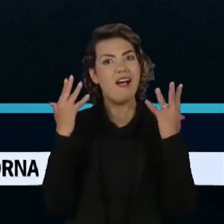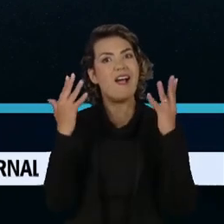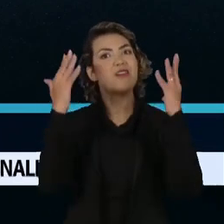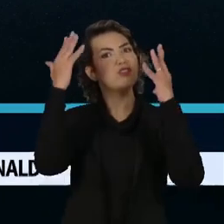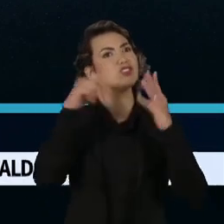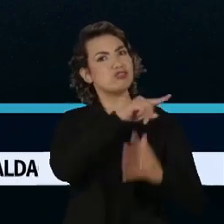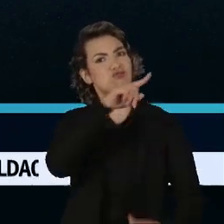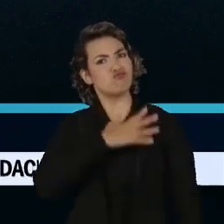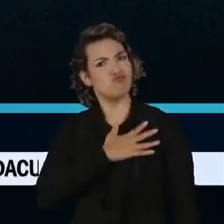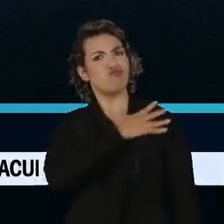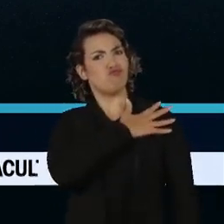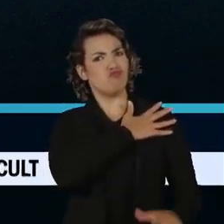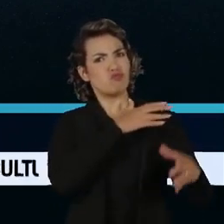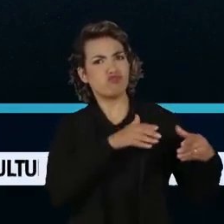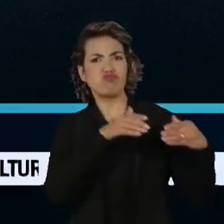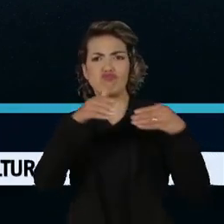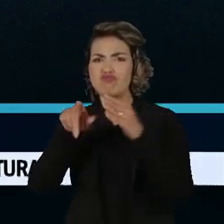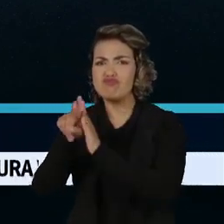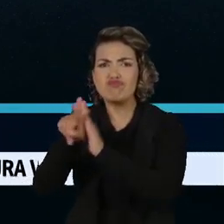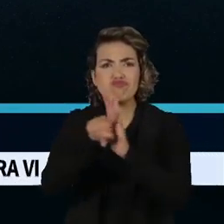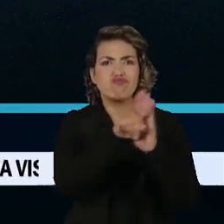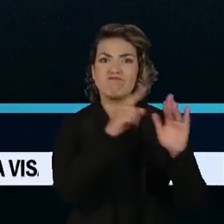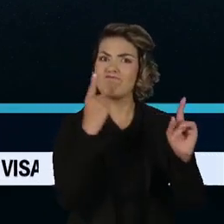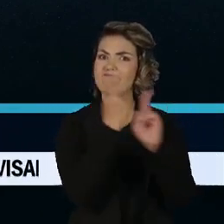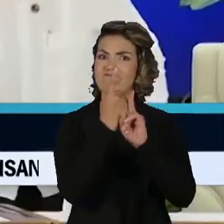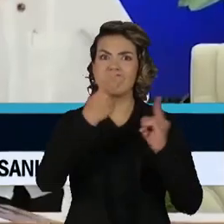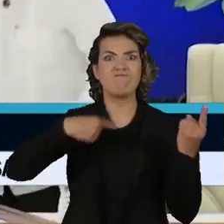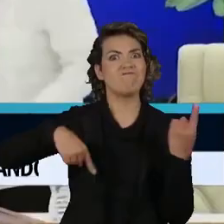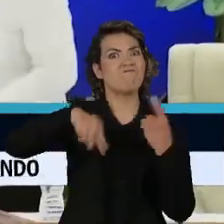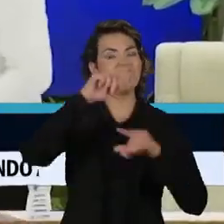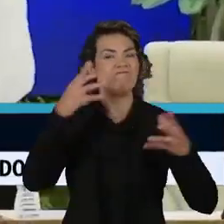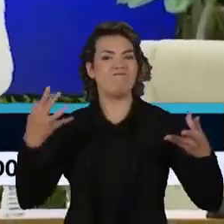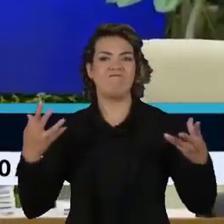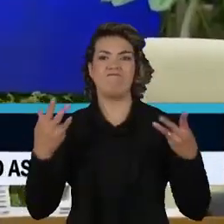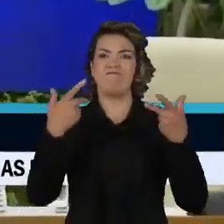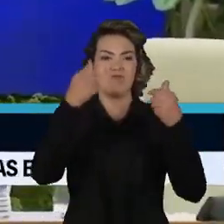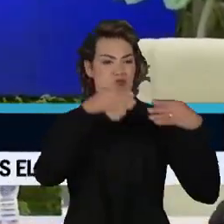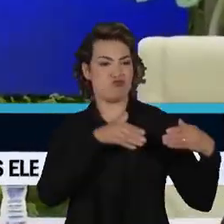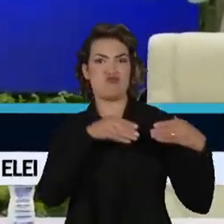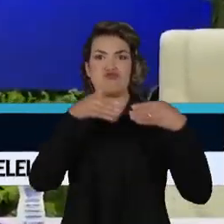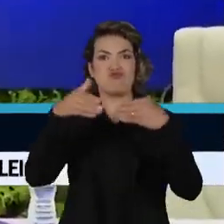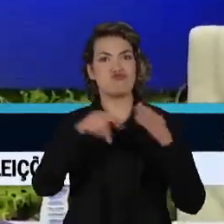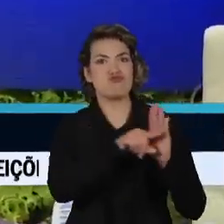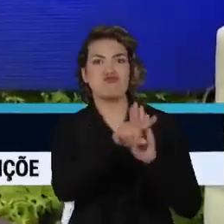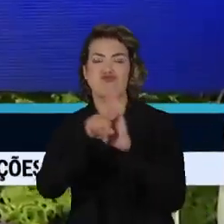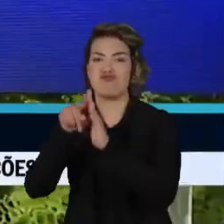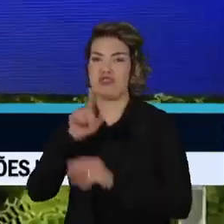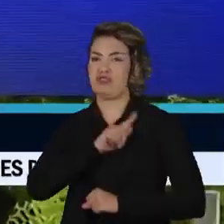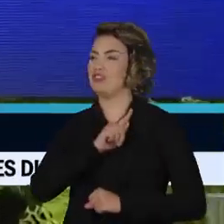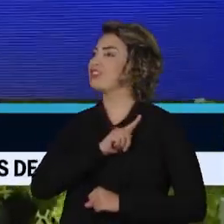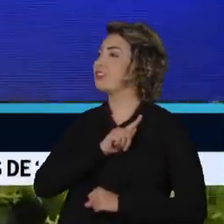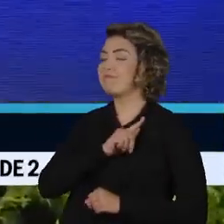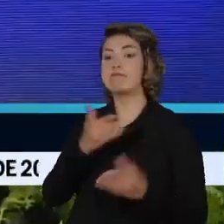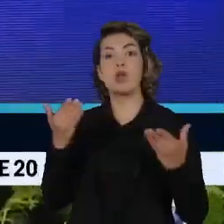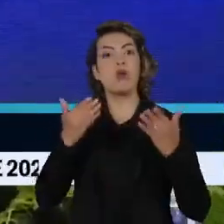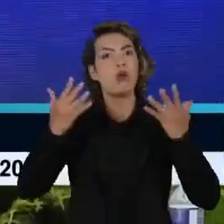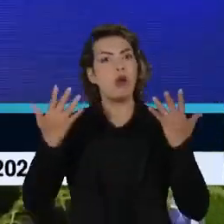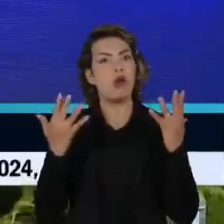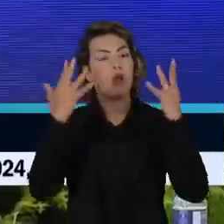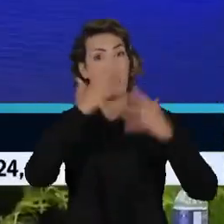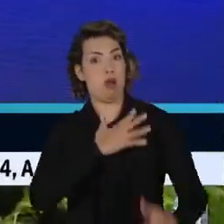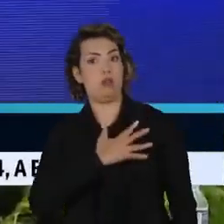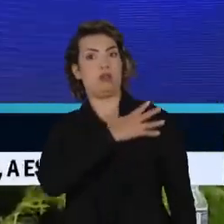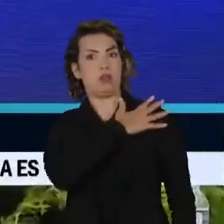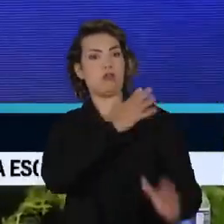sucesso das buscas. Um encontro de saberes. Petro comemora também o cessar-fogo assinado com o Exército de